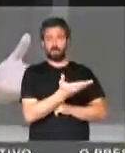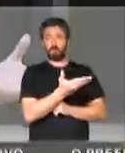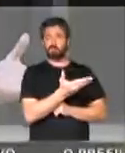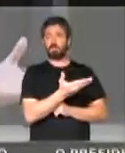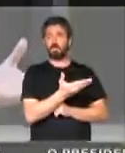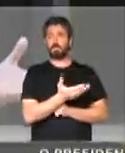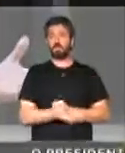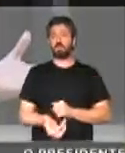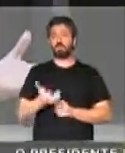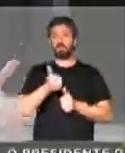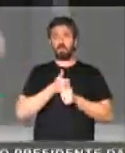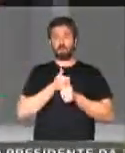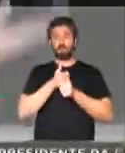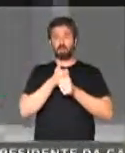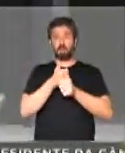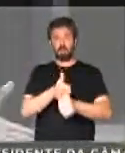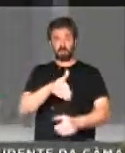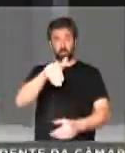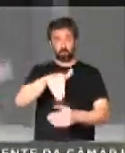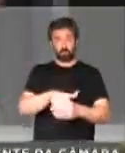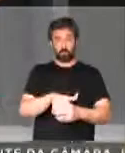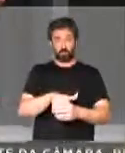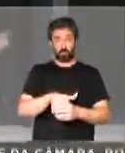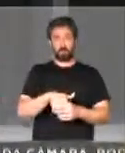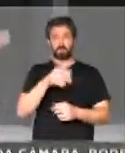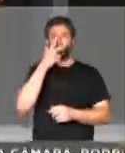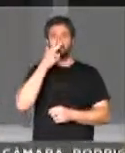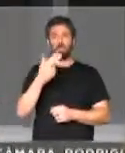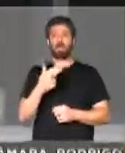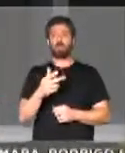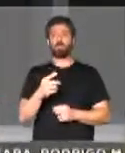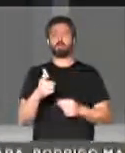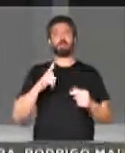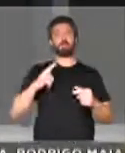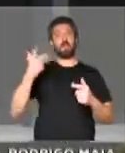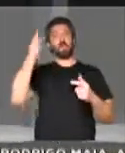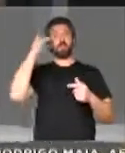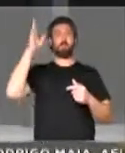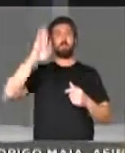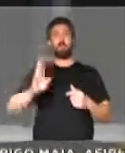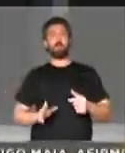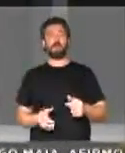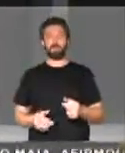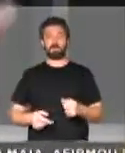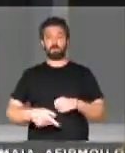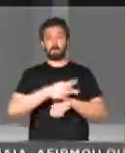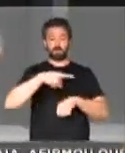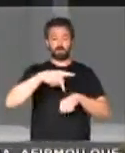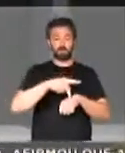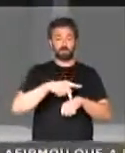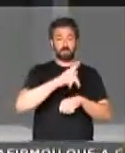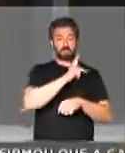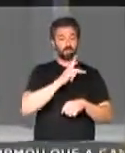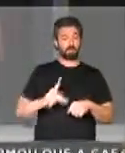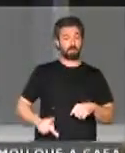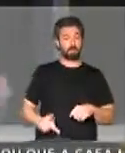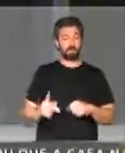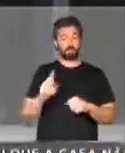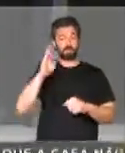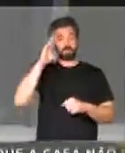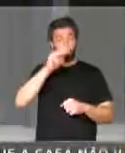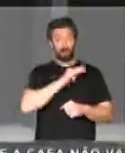queiram seguir a votação como se nós tivéssemos uma normalidade. Num país em que o presidente,